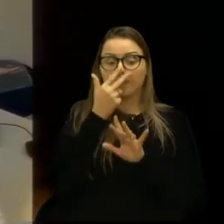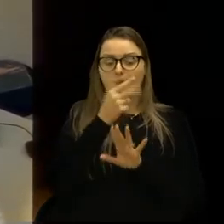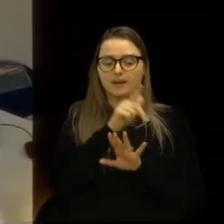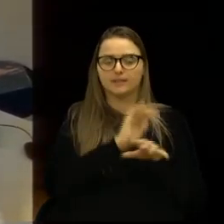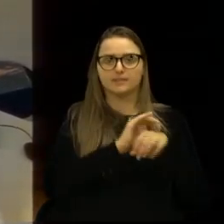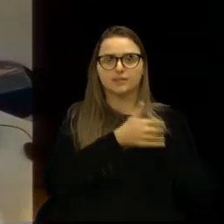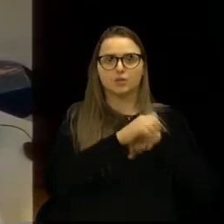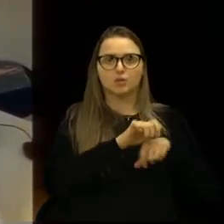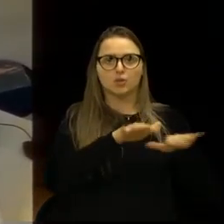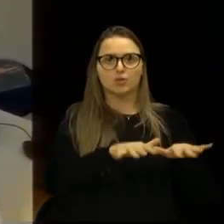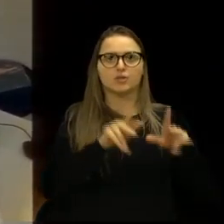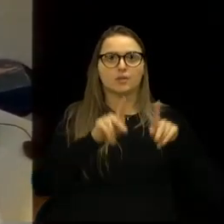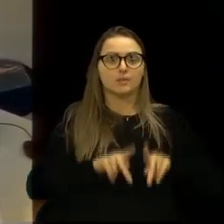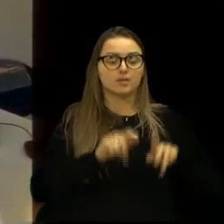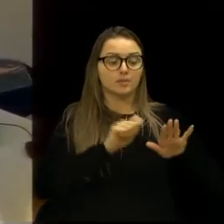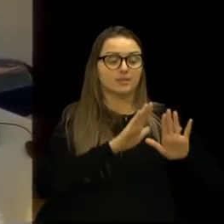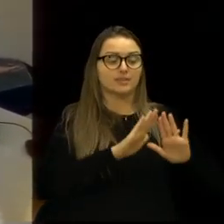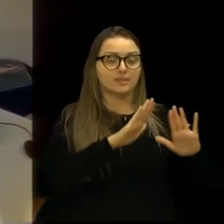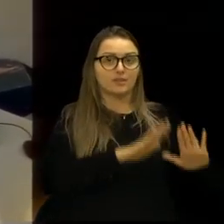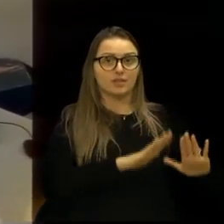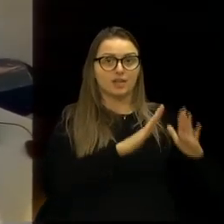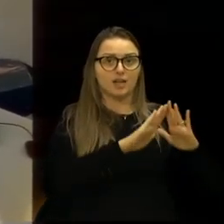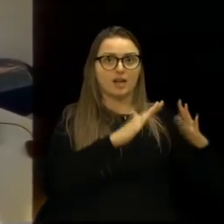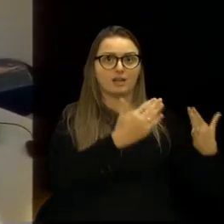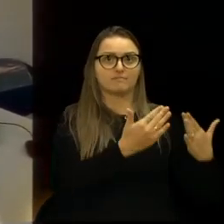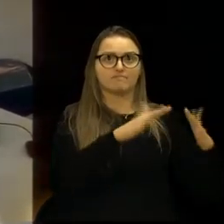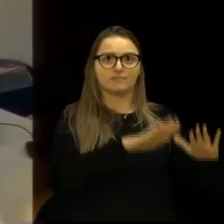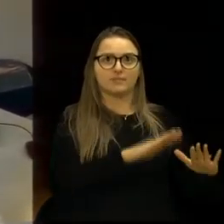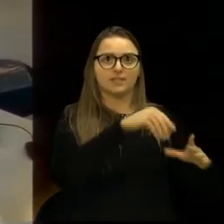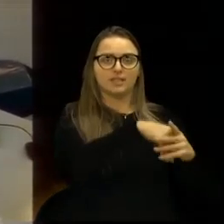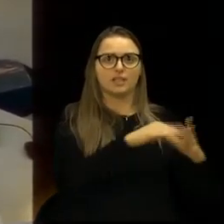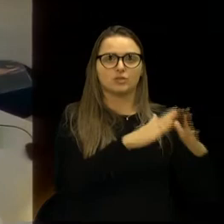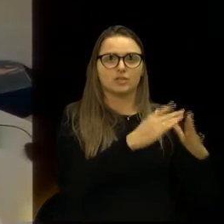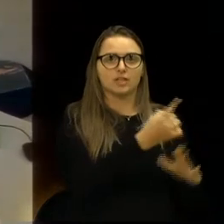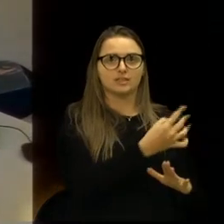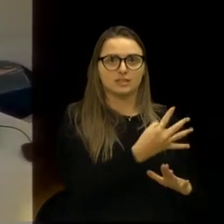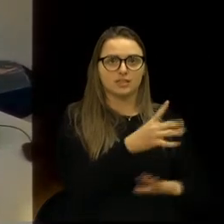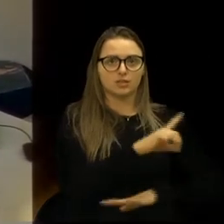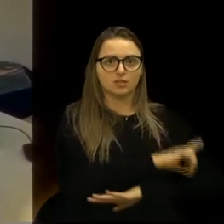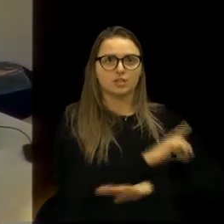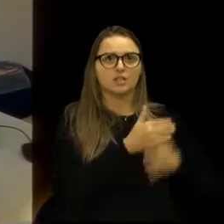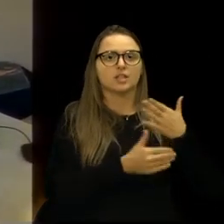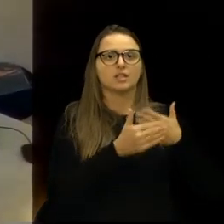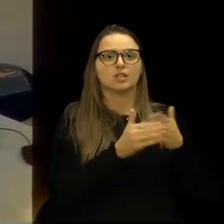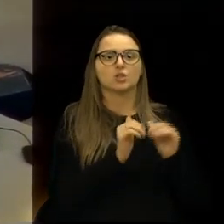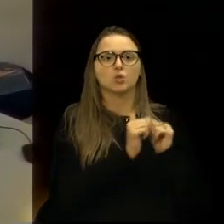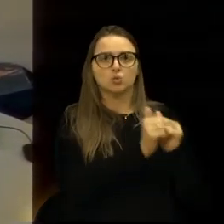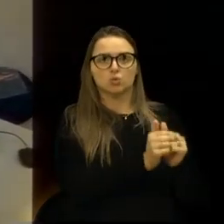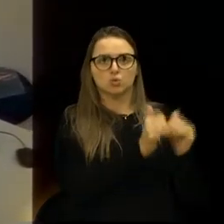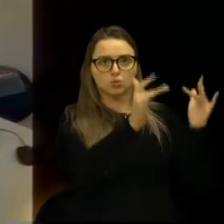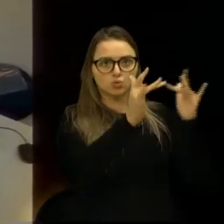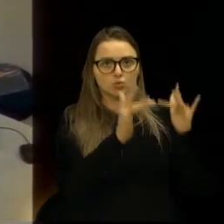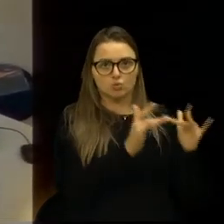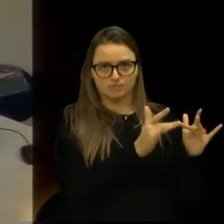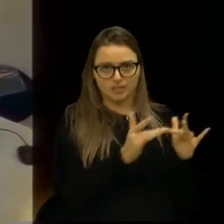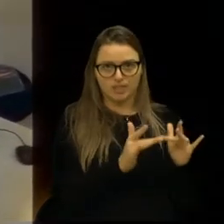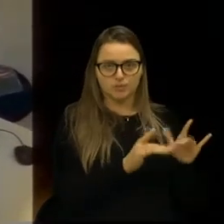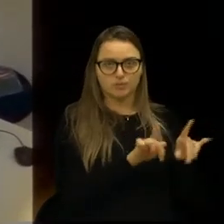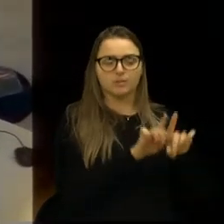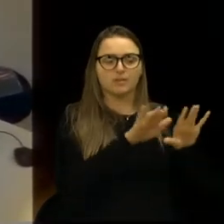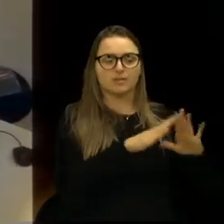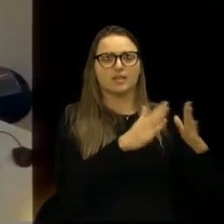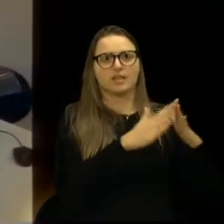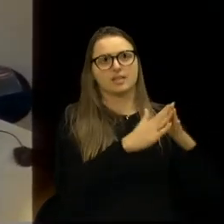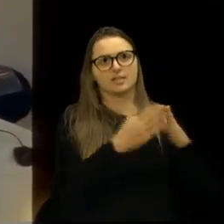essa pessoa deverá ficar em isolamento por 14 dias, bem como sua família e todos que estiverem na residência. Serão